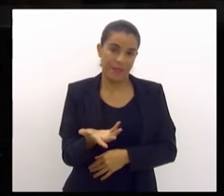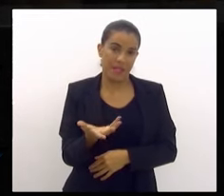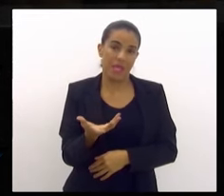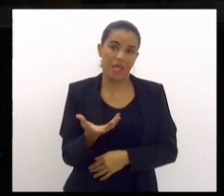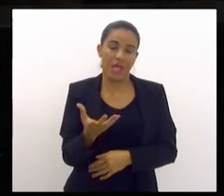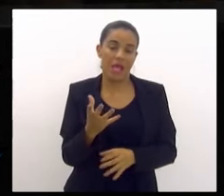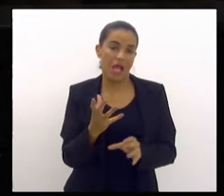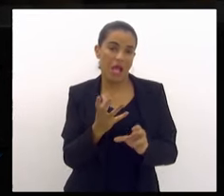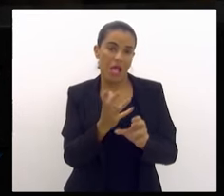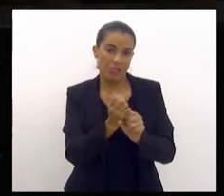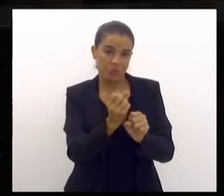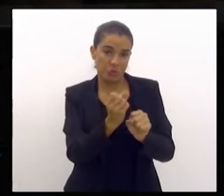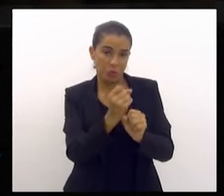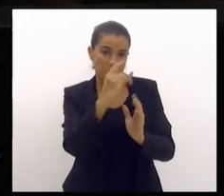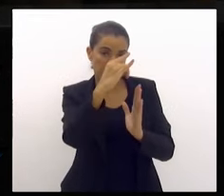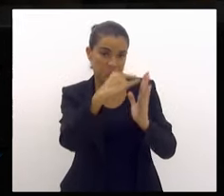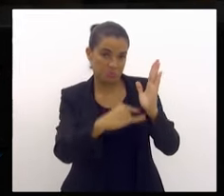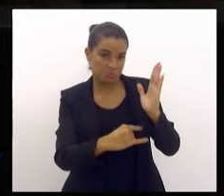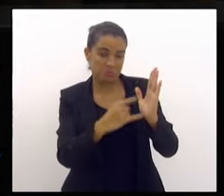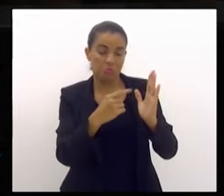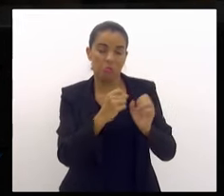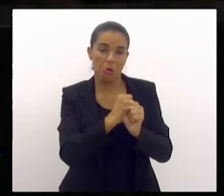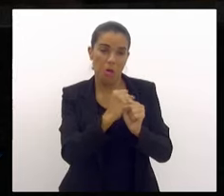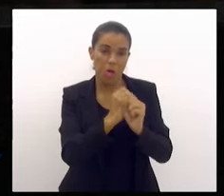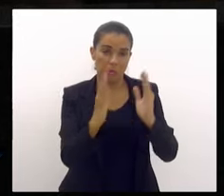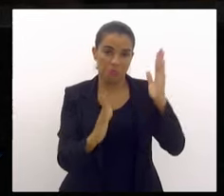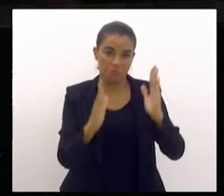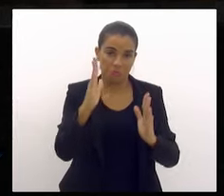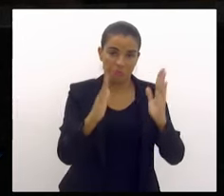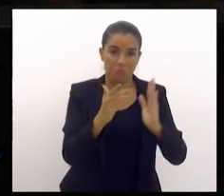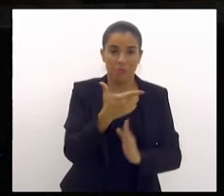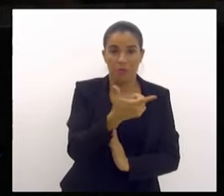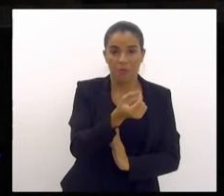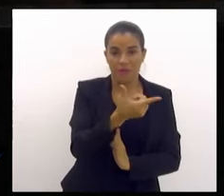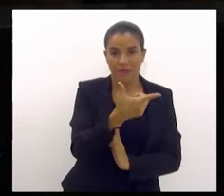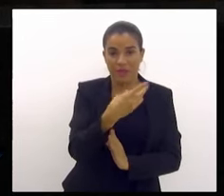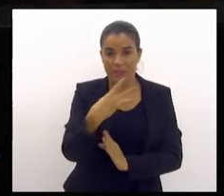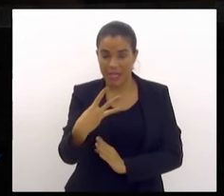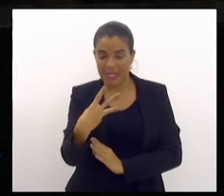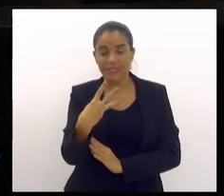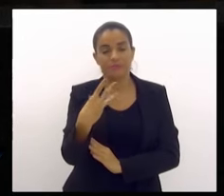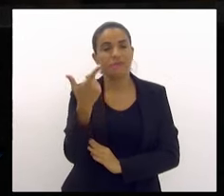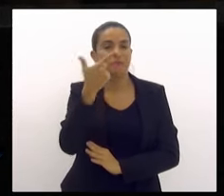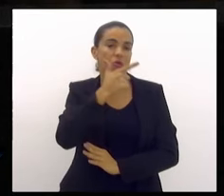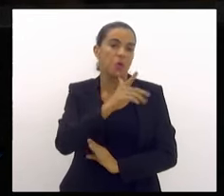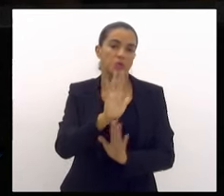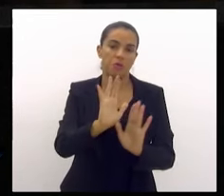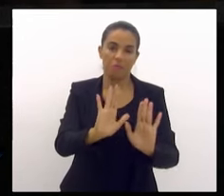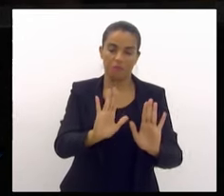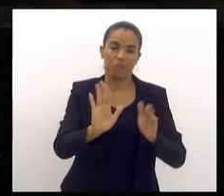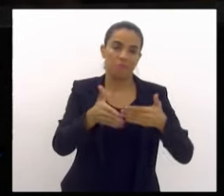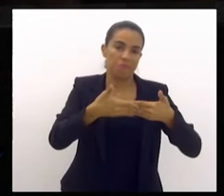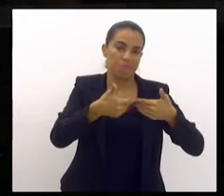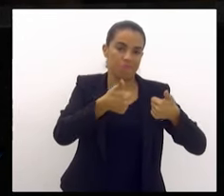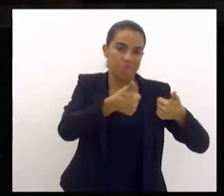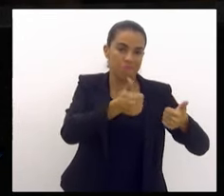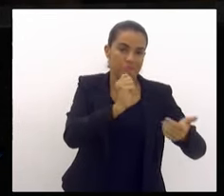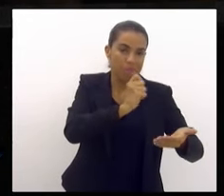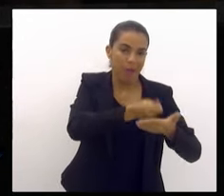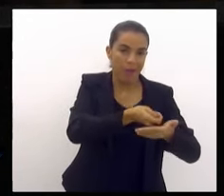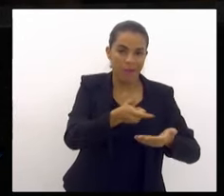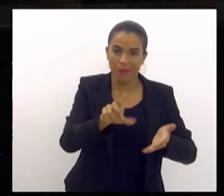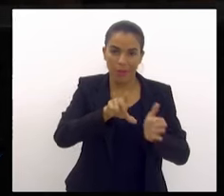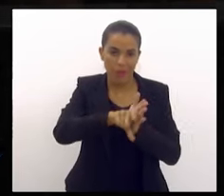fechar, porque esse montante deve chegar entre 3 a 3 bilhões e meio de remanejamentos. Mas isso não é